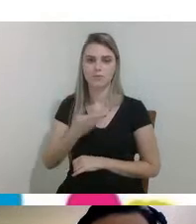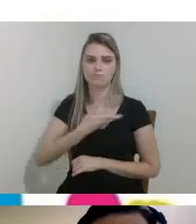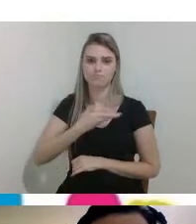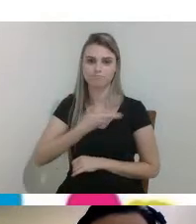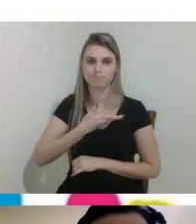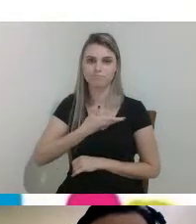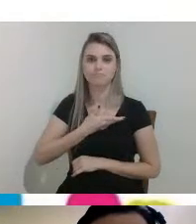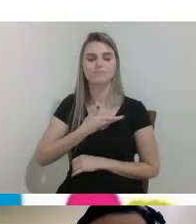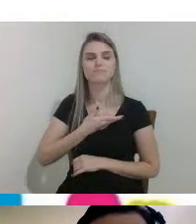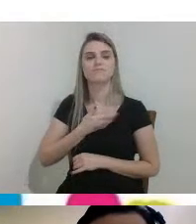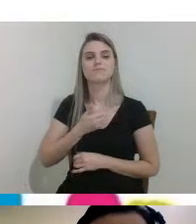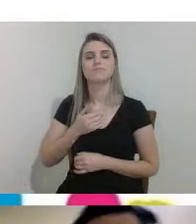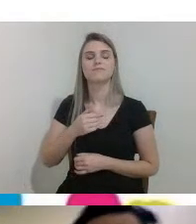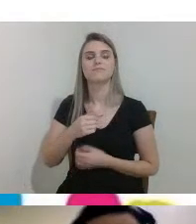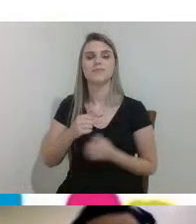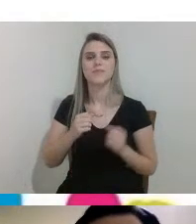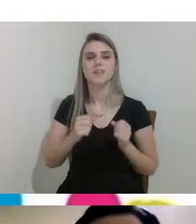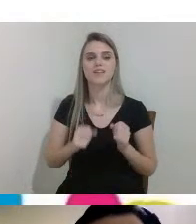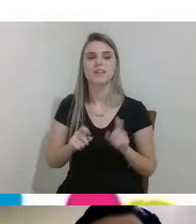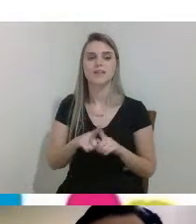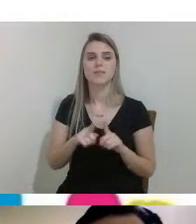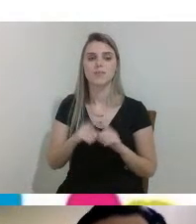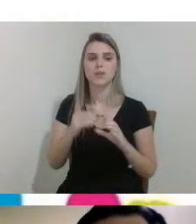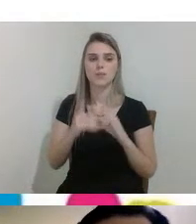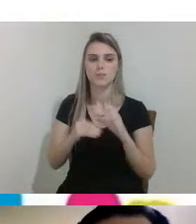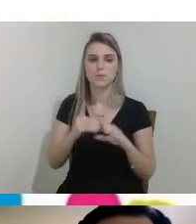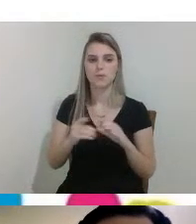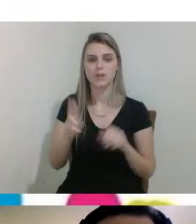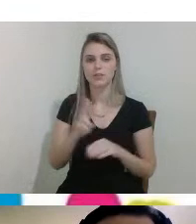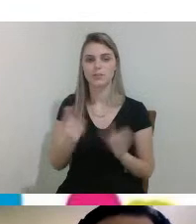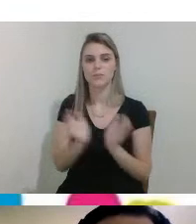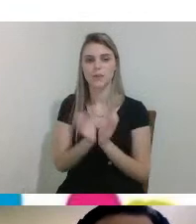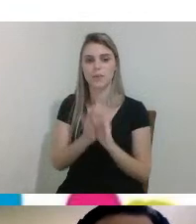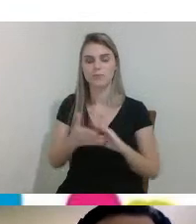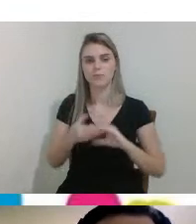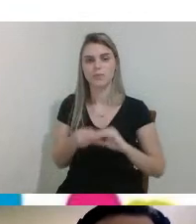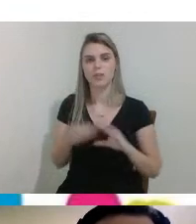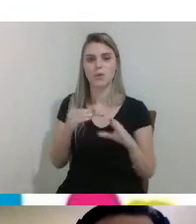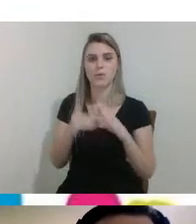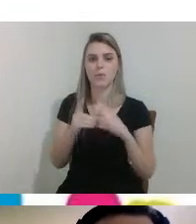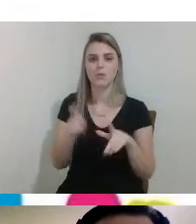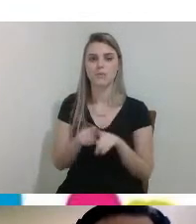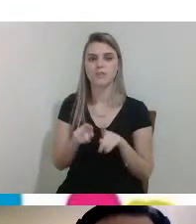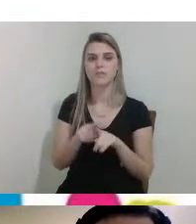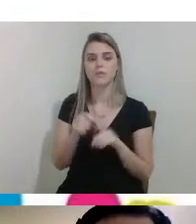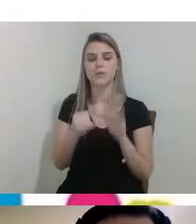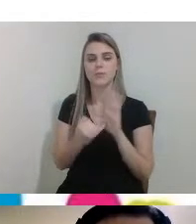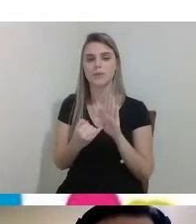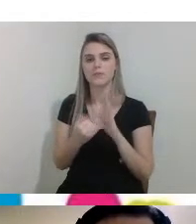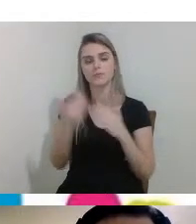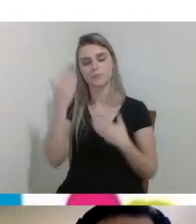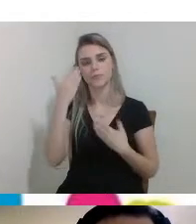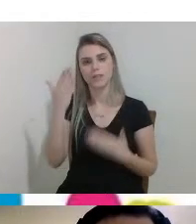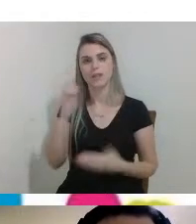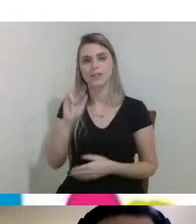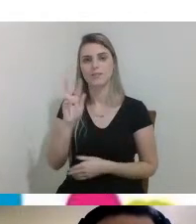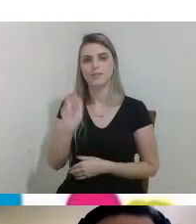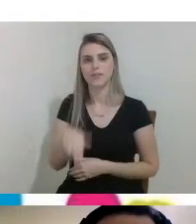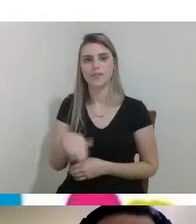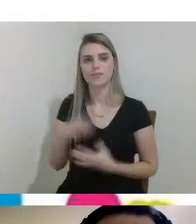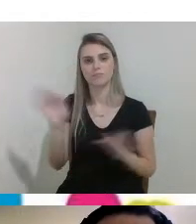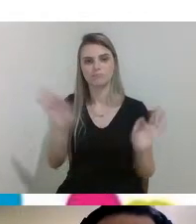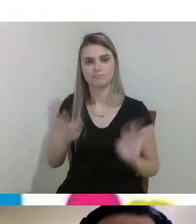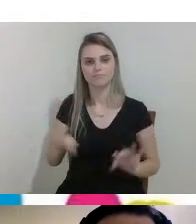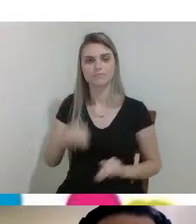super poderoso do Conde né em nome da Pai para Beniz o Conde e Ips muito obrigada Ivan estamos muito felizes